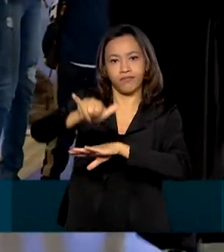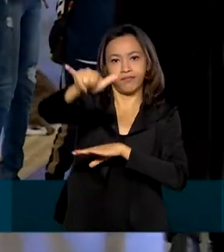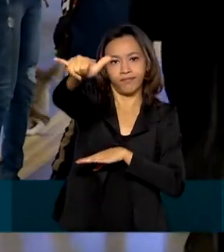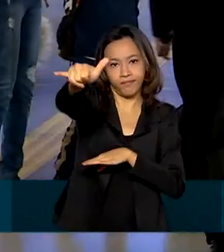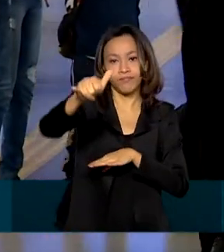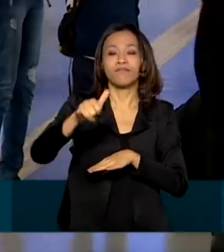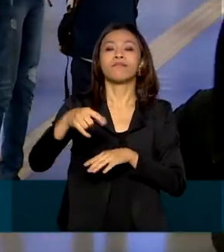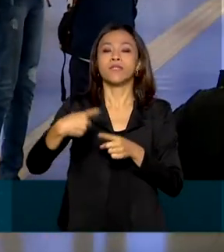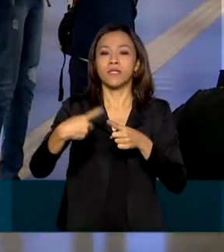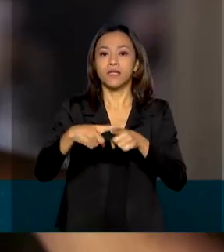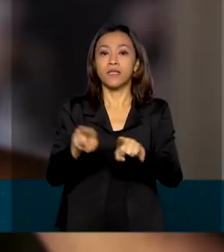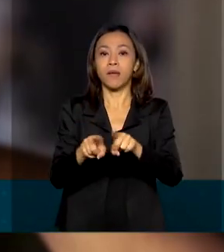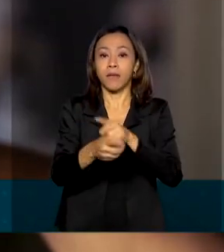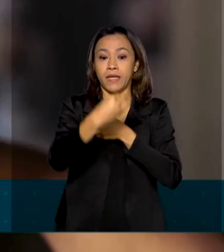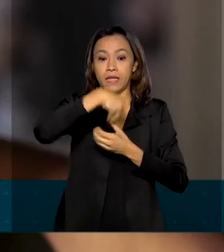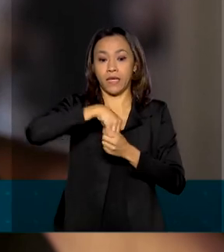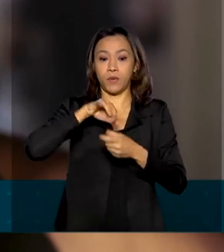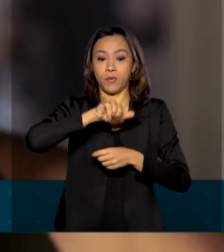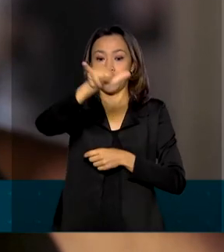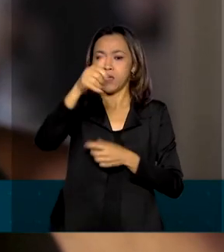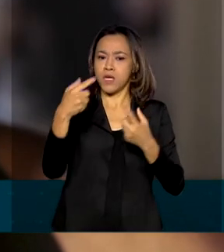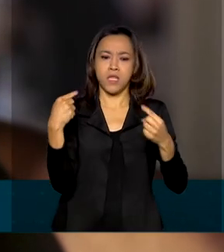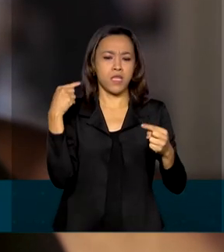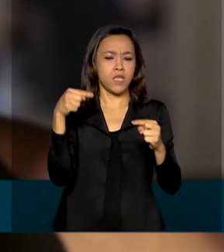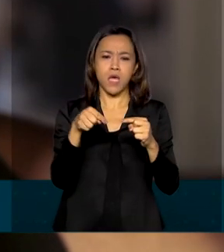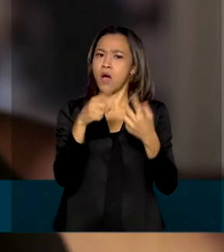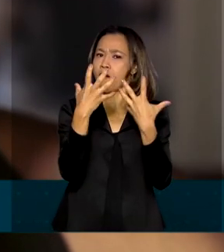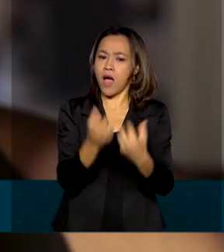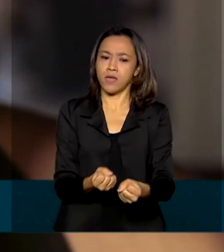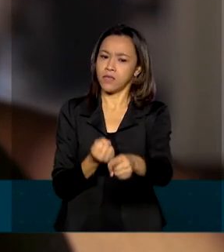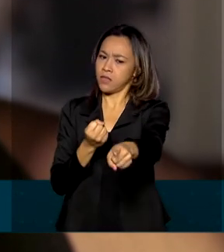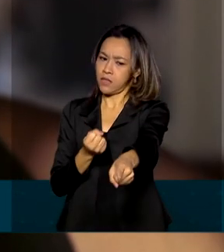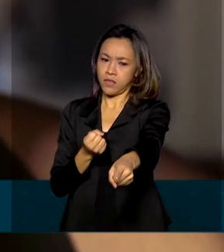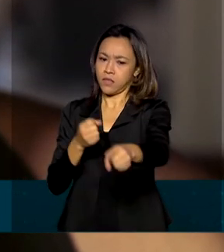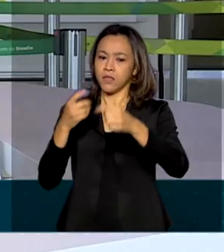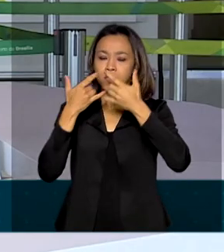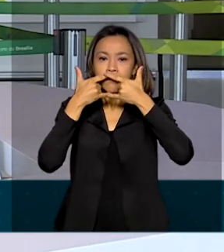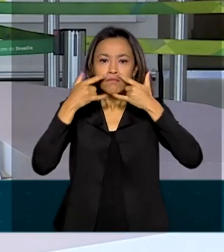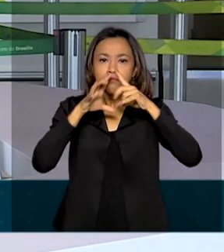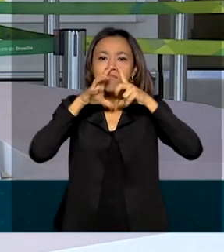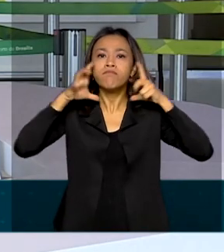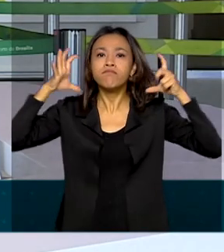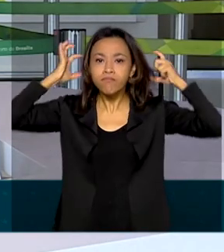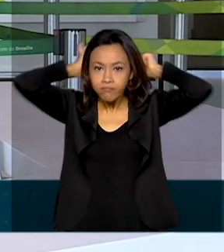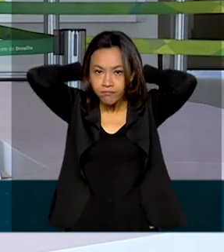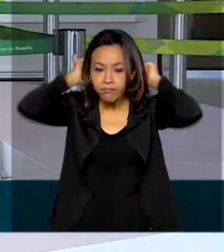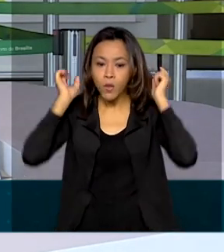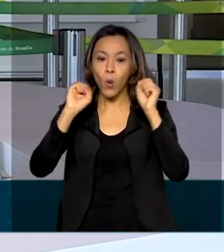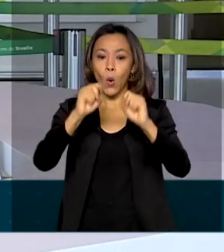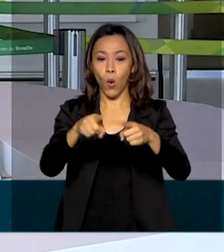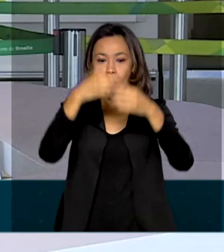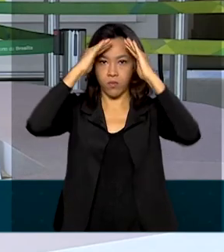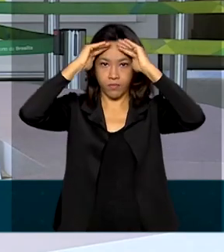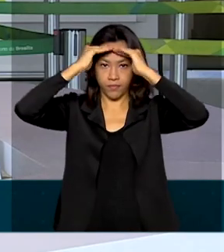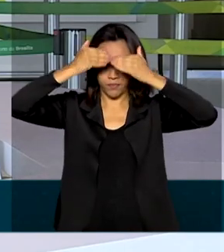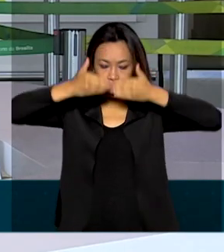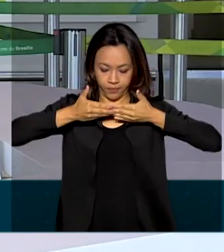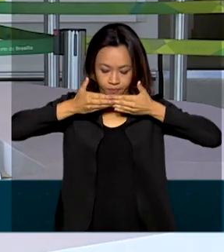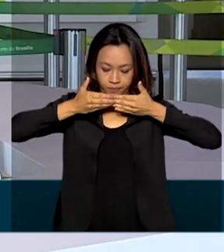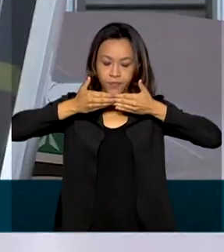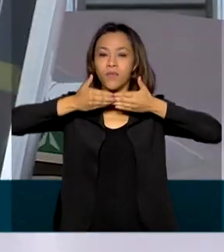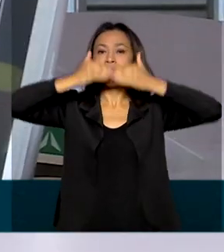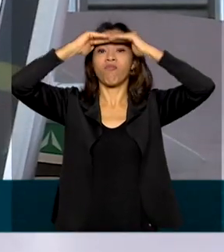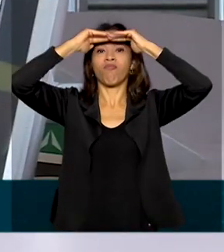dentro das aeronaves. Também não serão permitidas bandanas e lenços, ou protetores faciais usados de forma